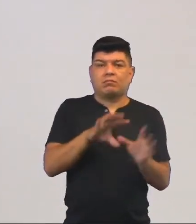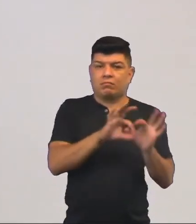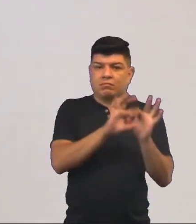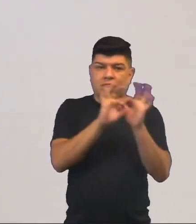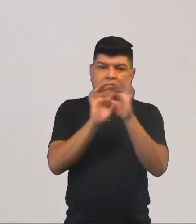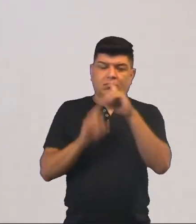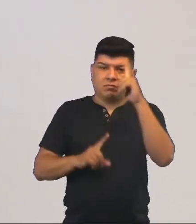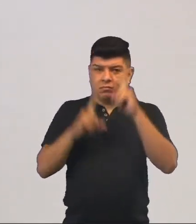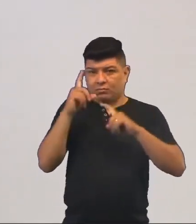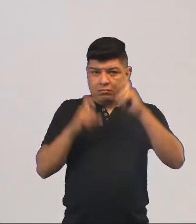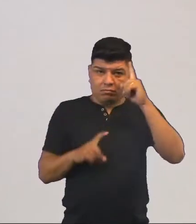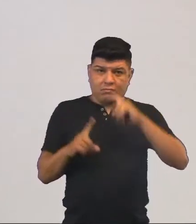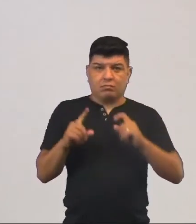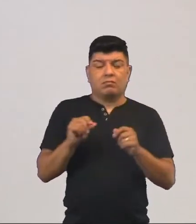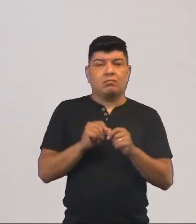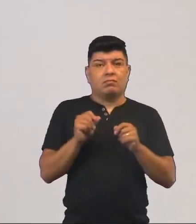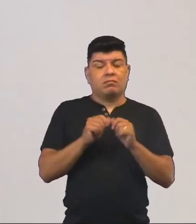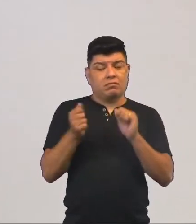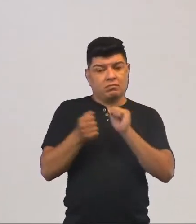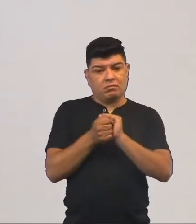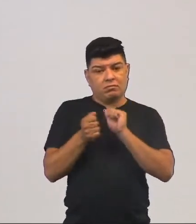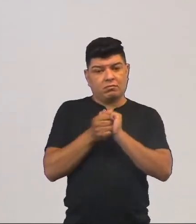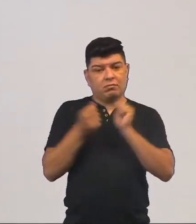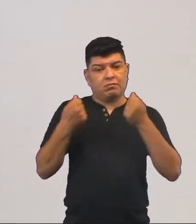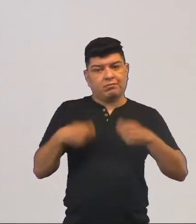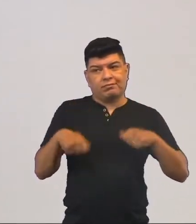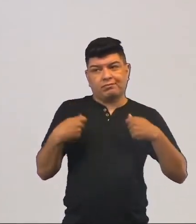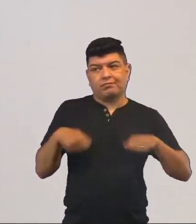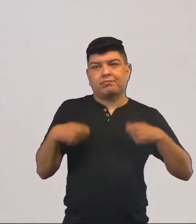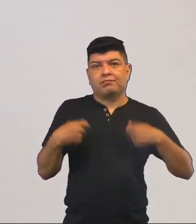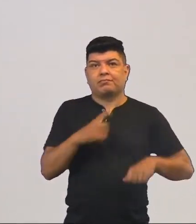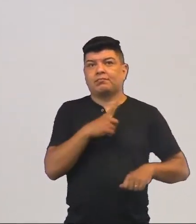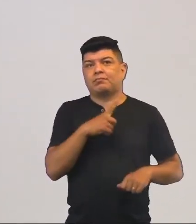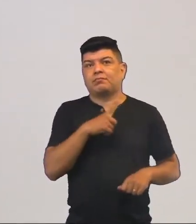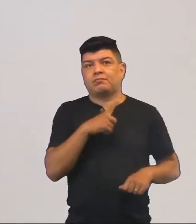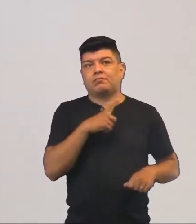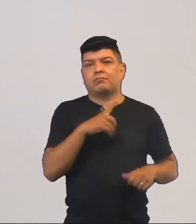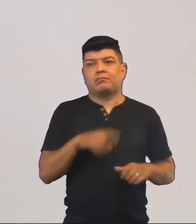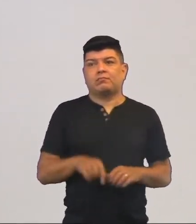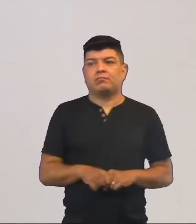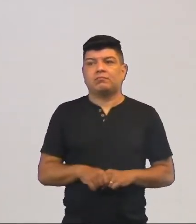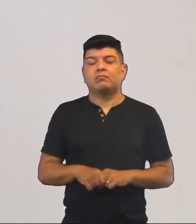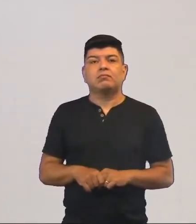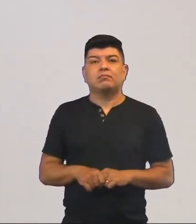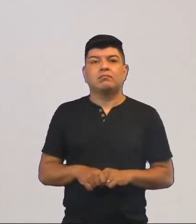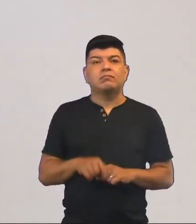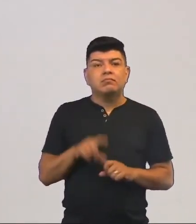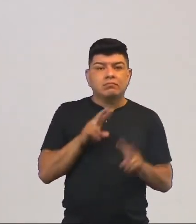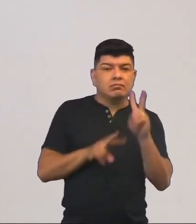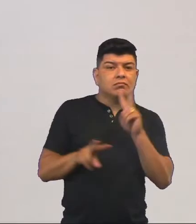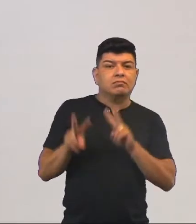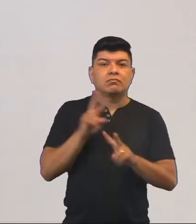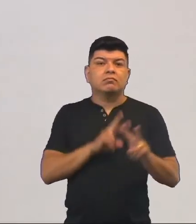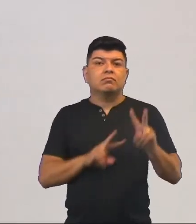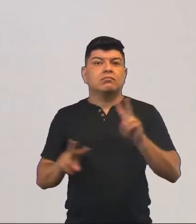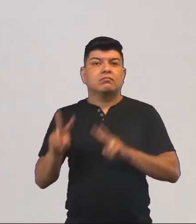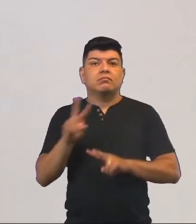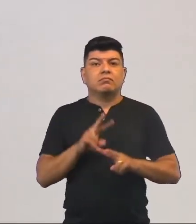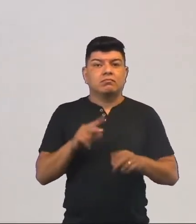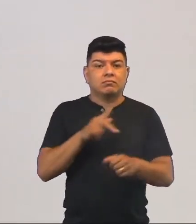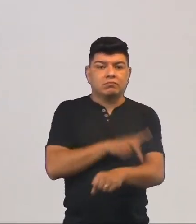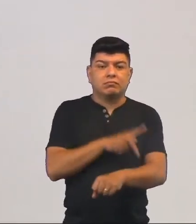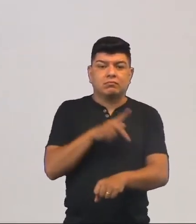expressivo, né? E faz parte, precisa-se ter um olhar mais